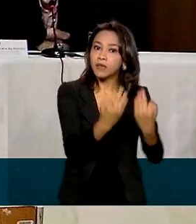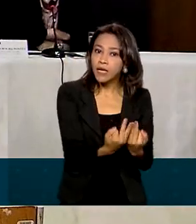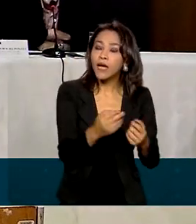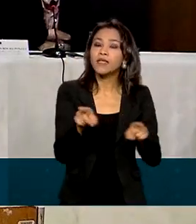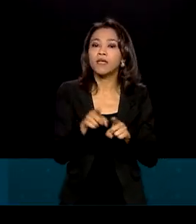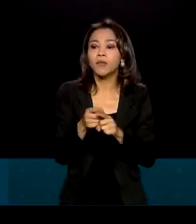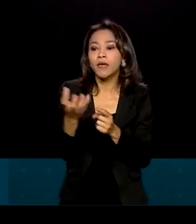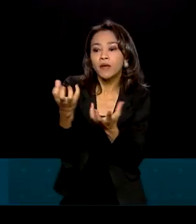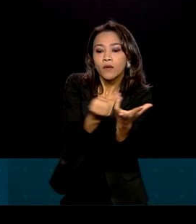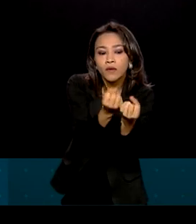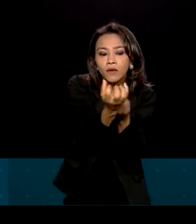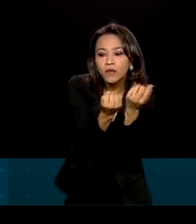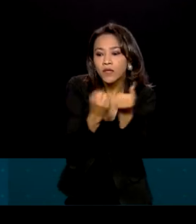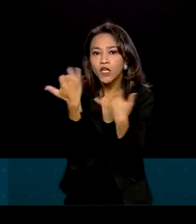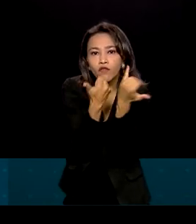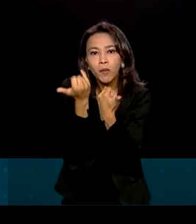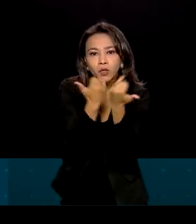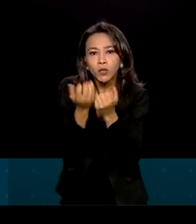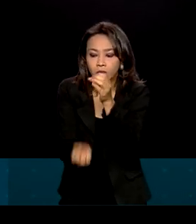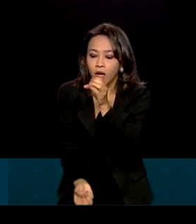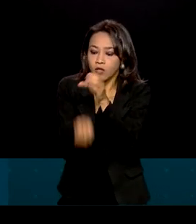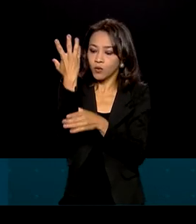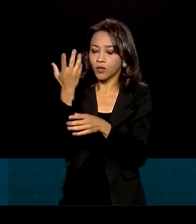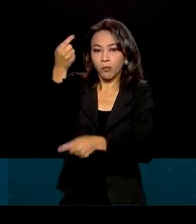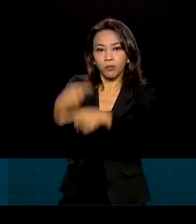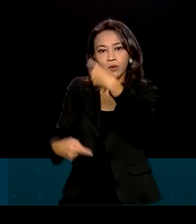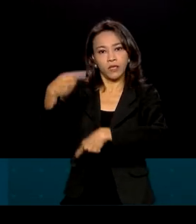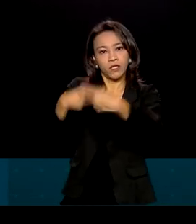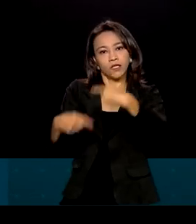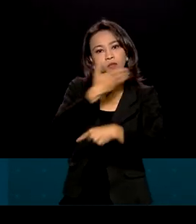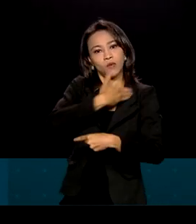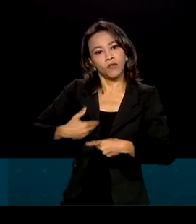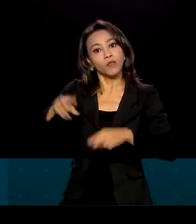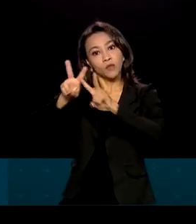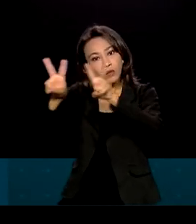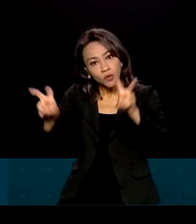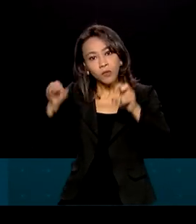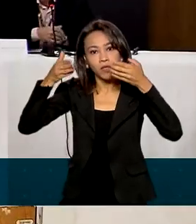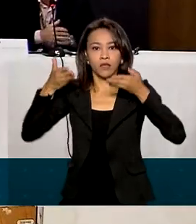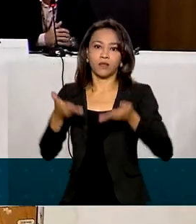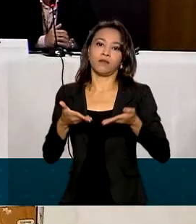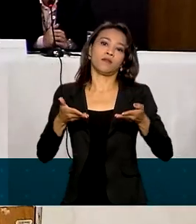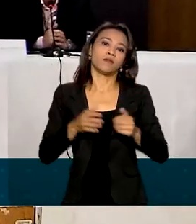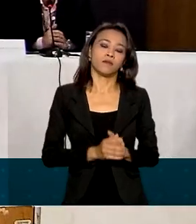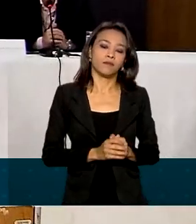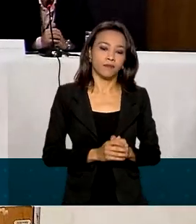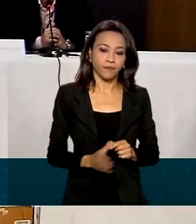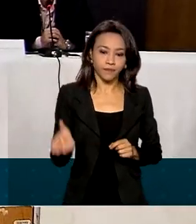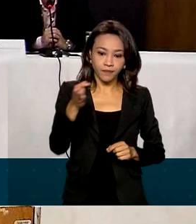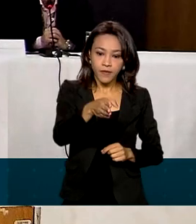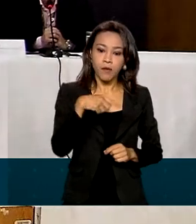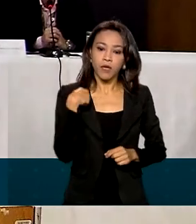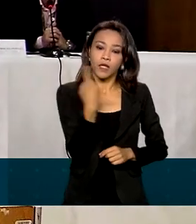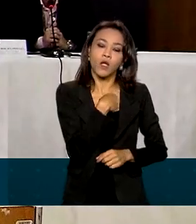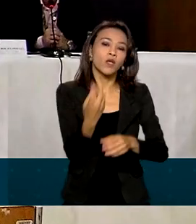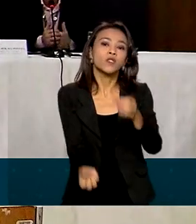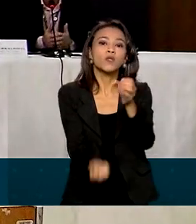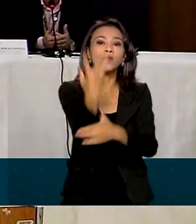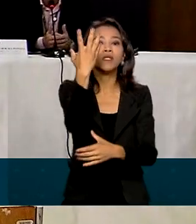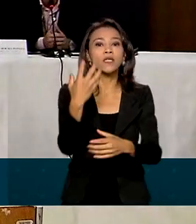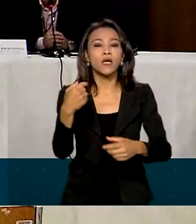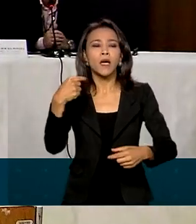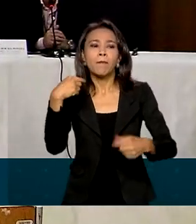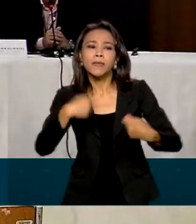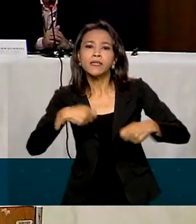coletar dados para a implantação de políticas públicas sobre esse tema. Para nós estabelecermos uma política eficiente é preciso